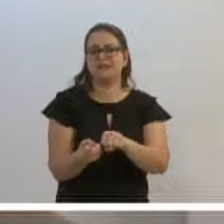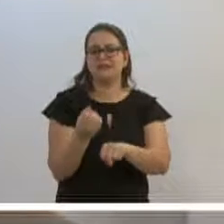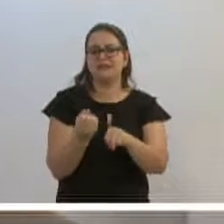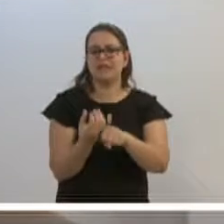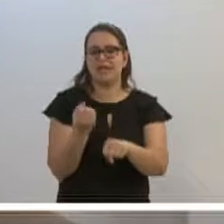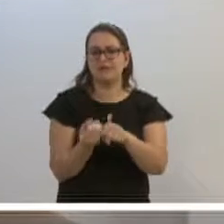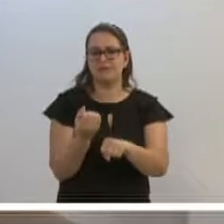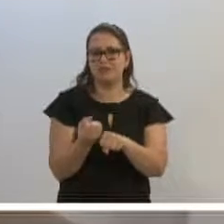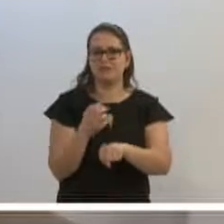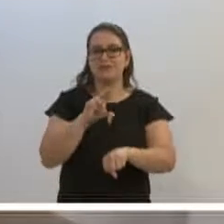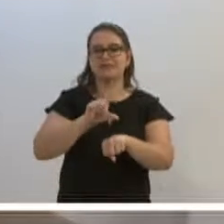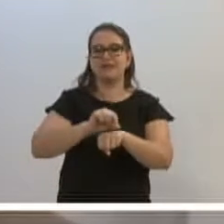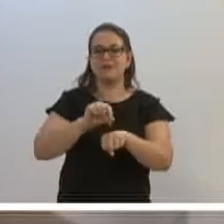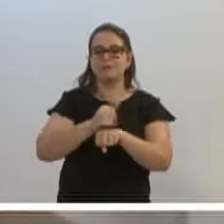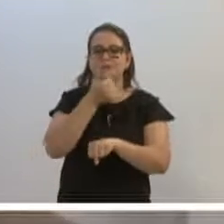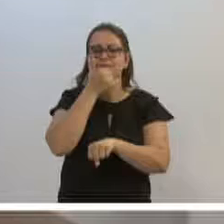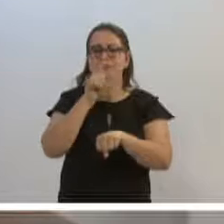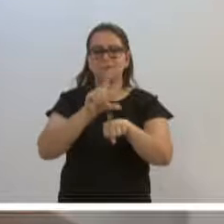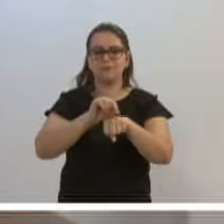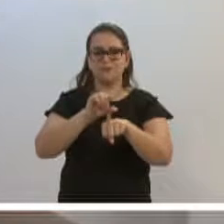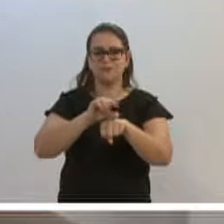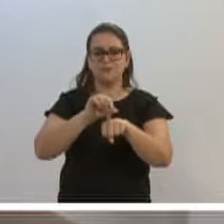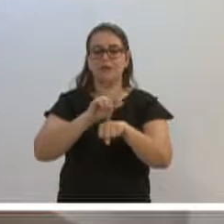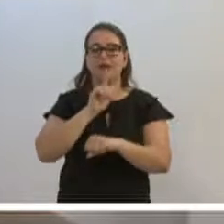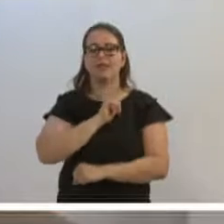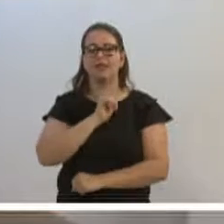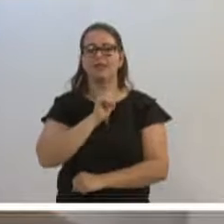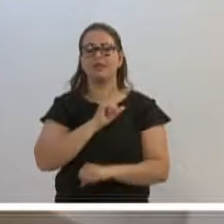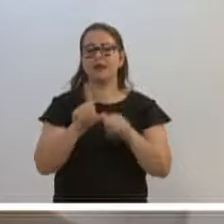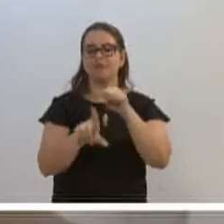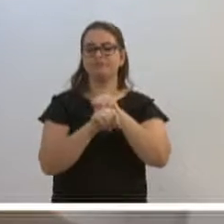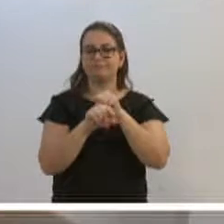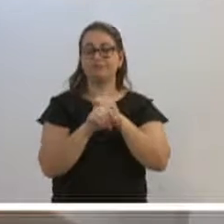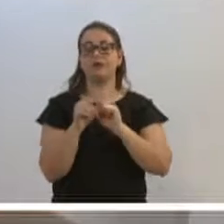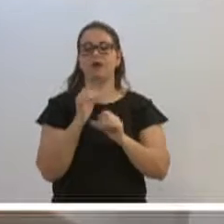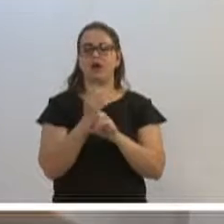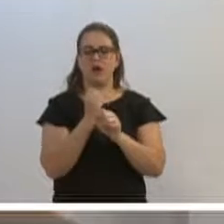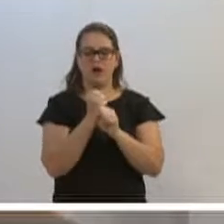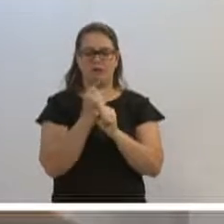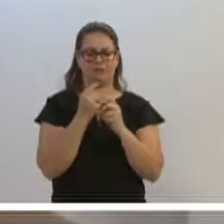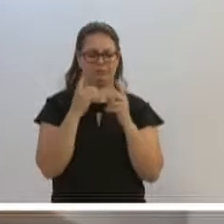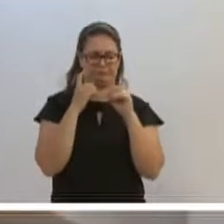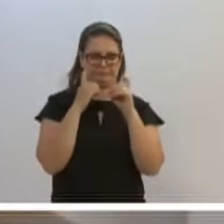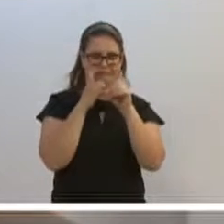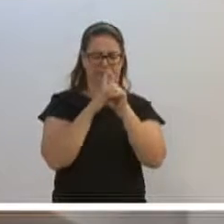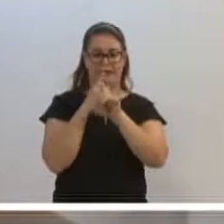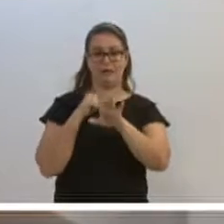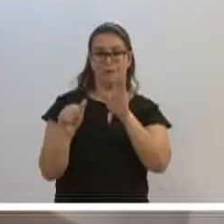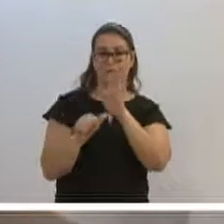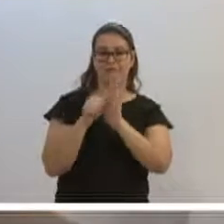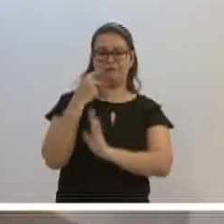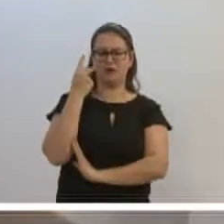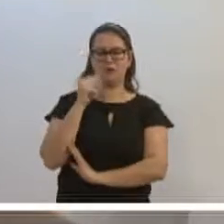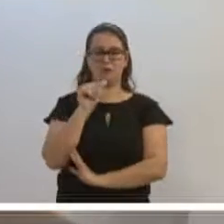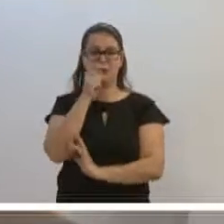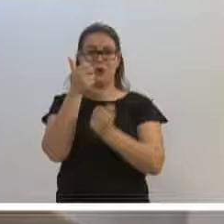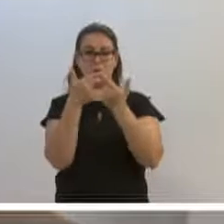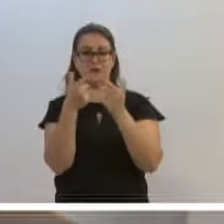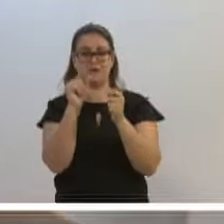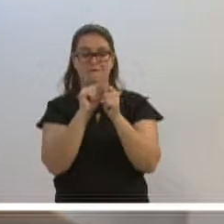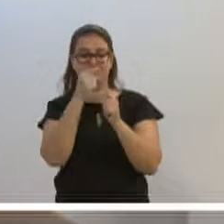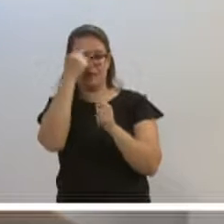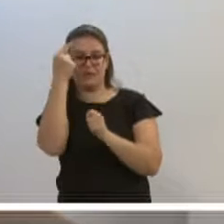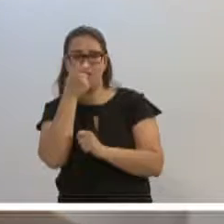funcionário só tinha acesso a isso, eram cálculos complexos, que inclusive eu, enquanto vereador, a primeira coisa que eu fiz aqui, vereador Ito,